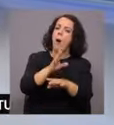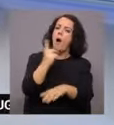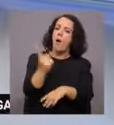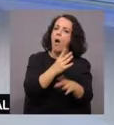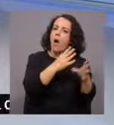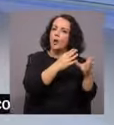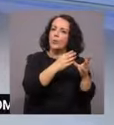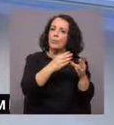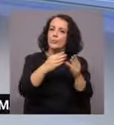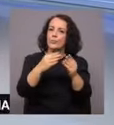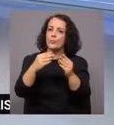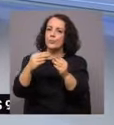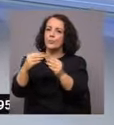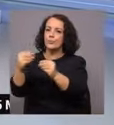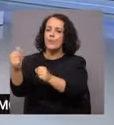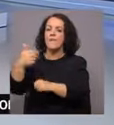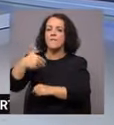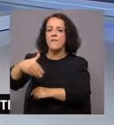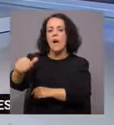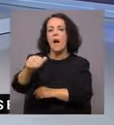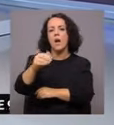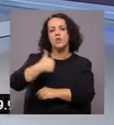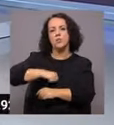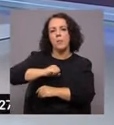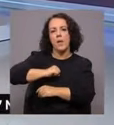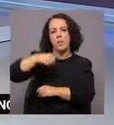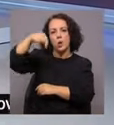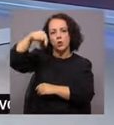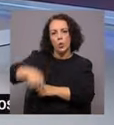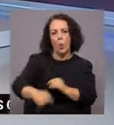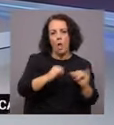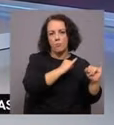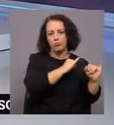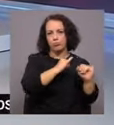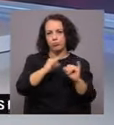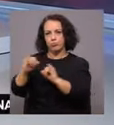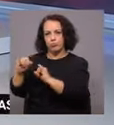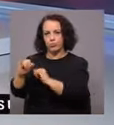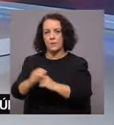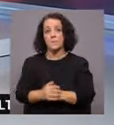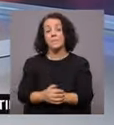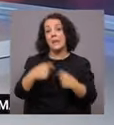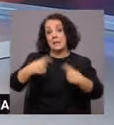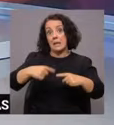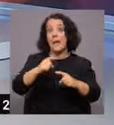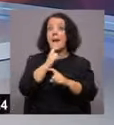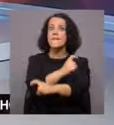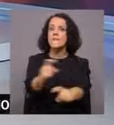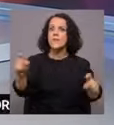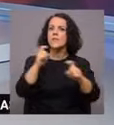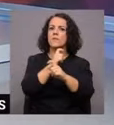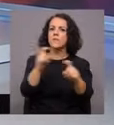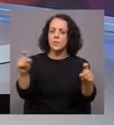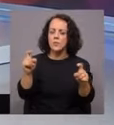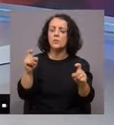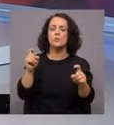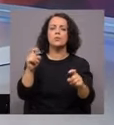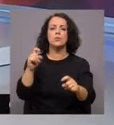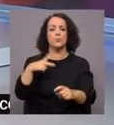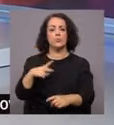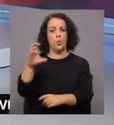-se para o sul de Espanha. Começando pelos avisos meteorológicos, temos então para todo o Portugal continental,